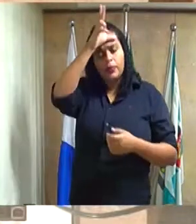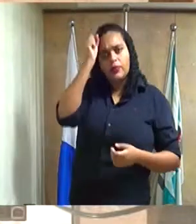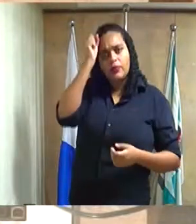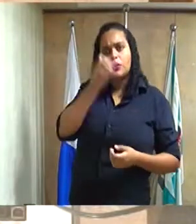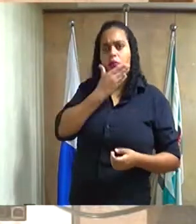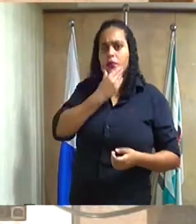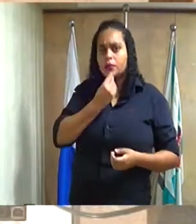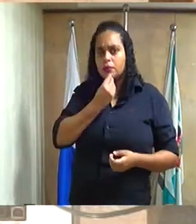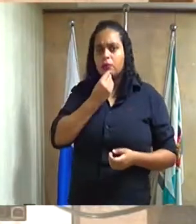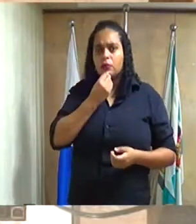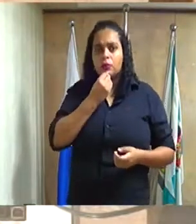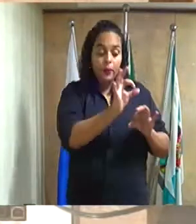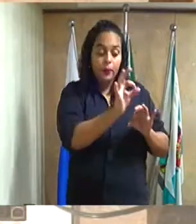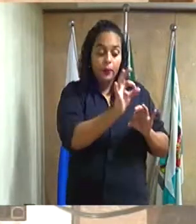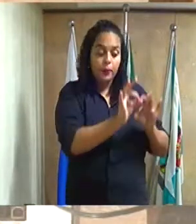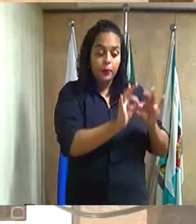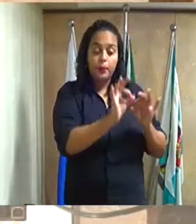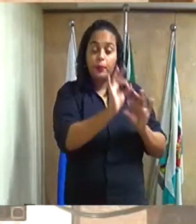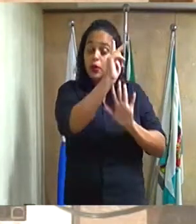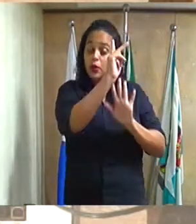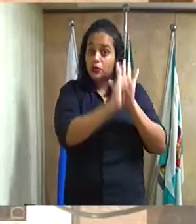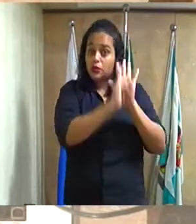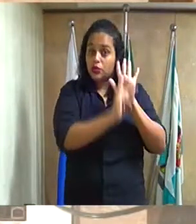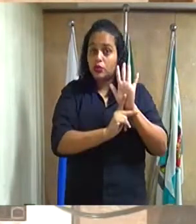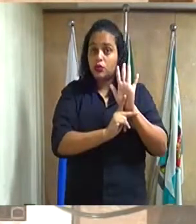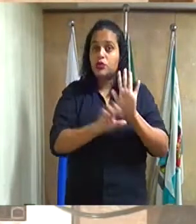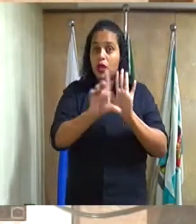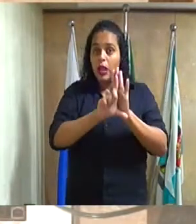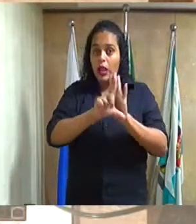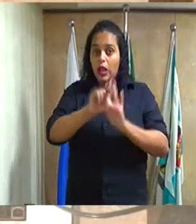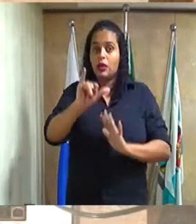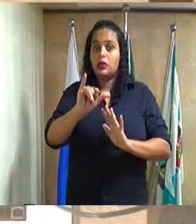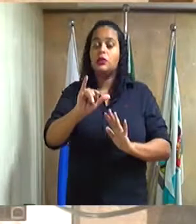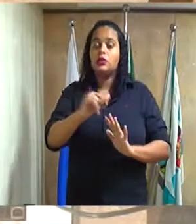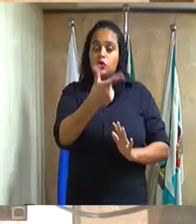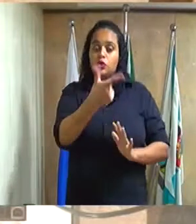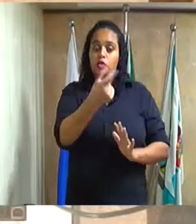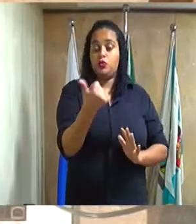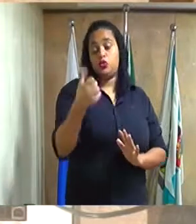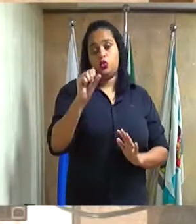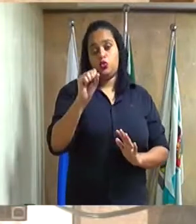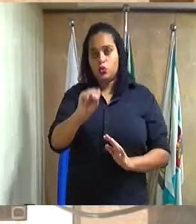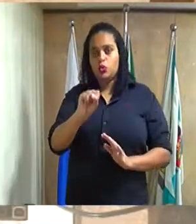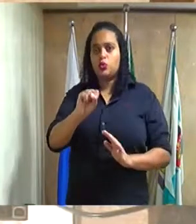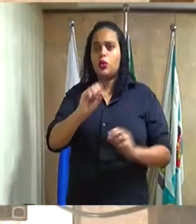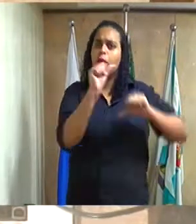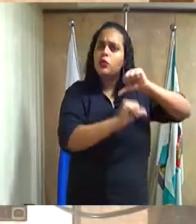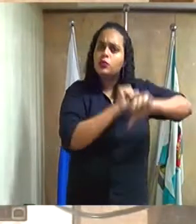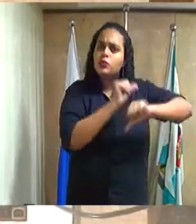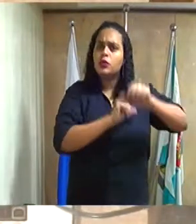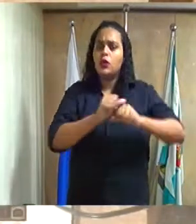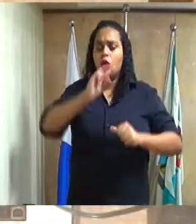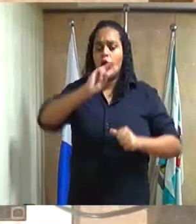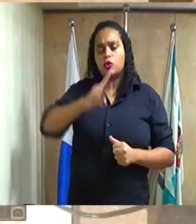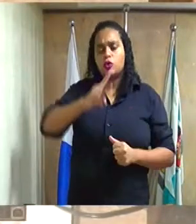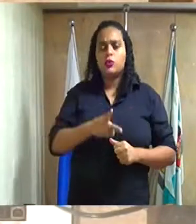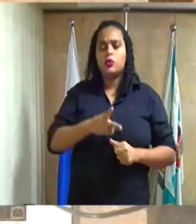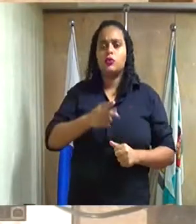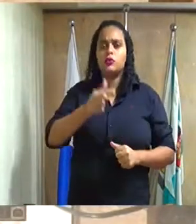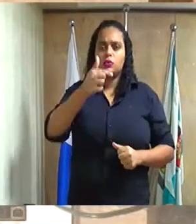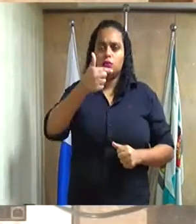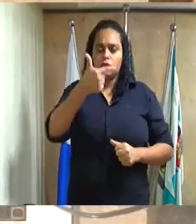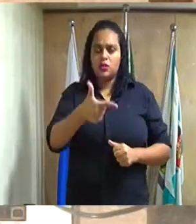encaminhando o projeto de lei número 29, GP 2018, alterando a lei número 2.279,